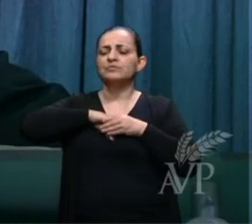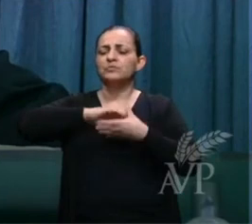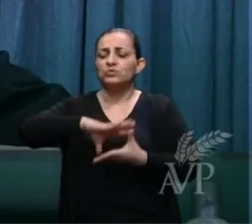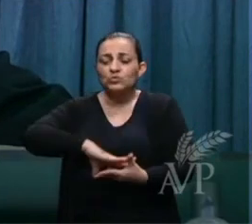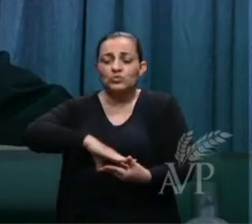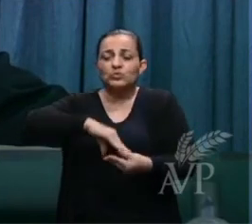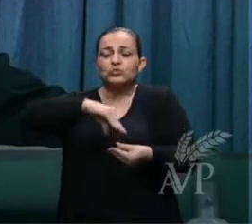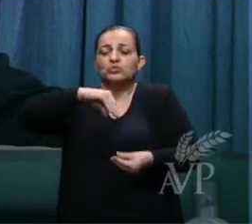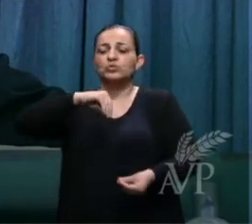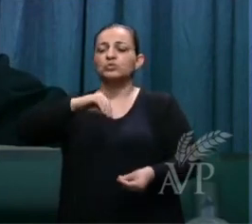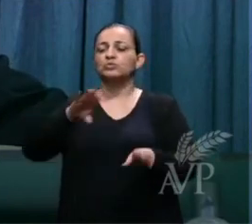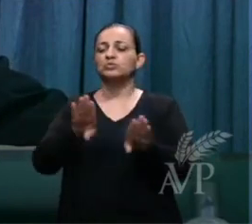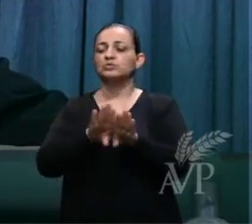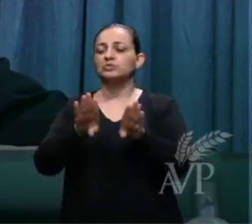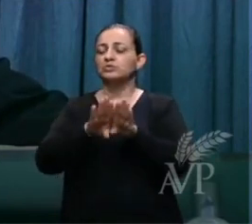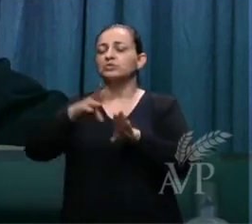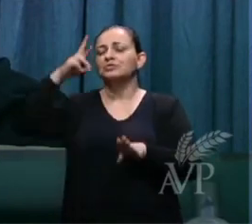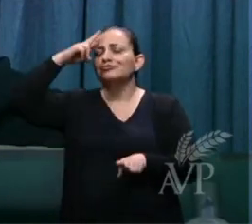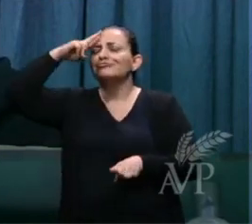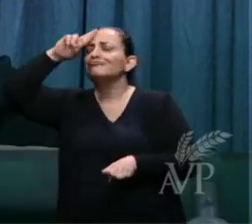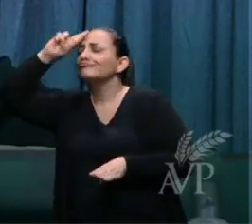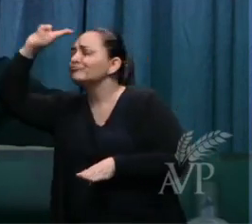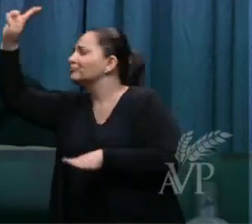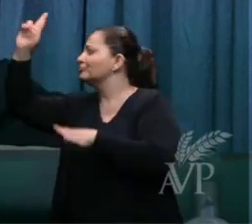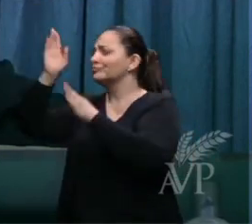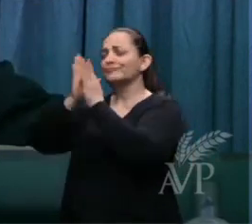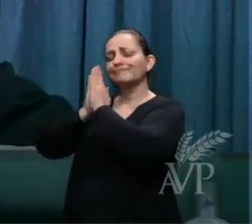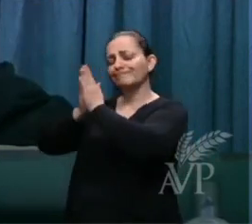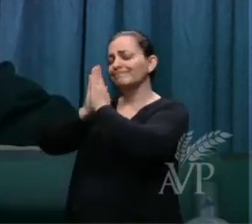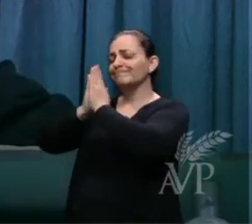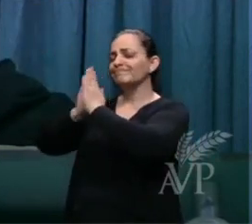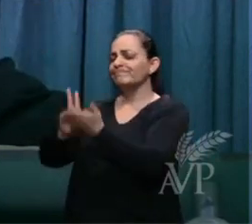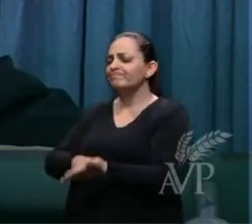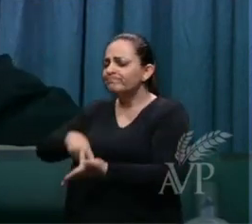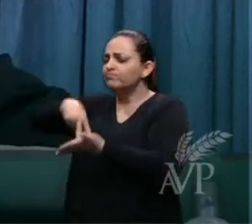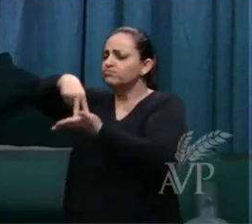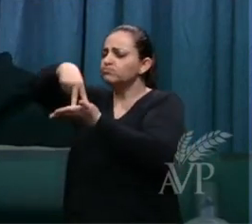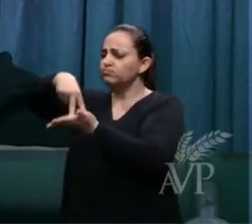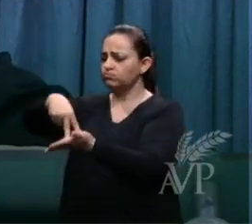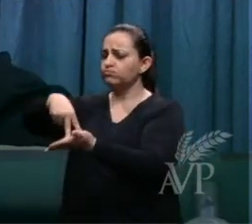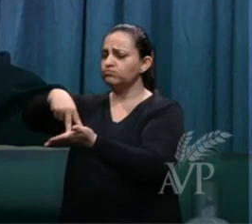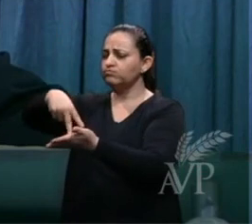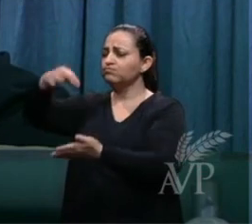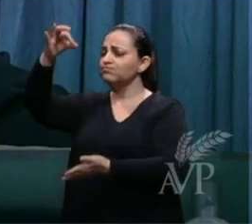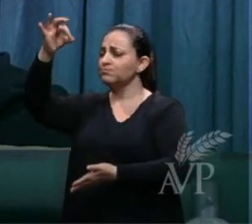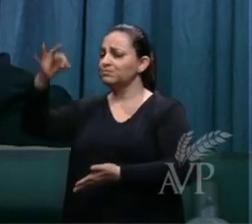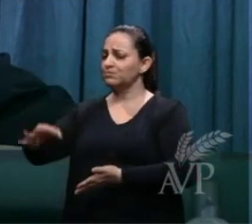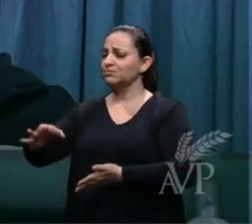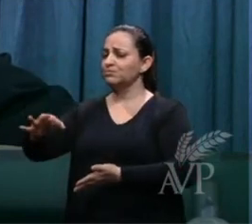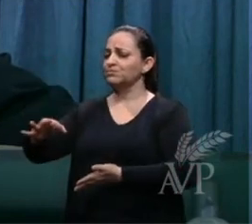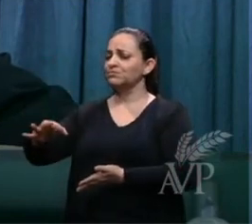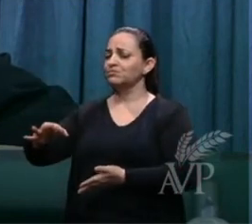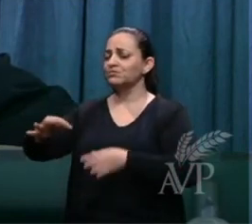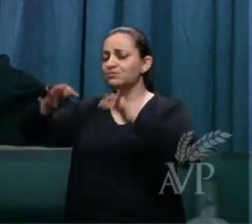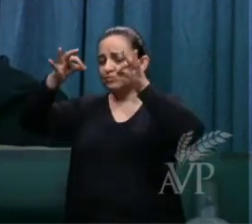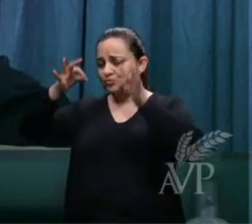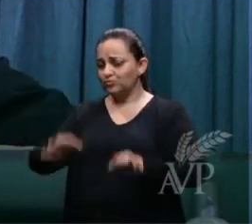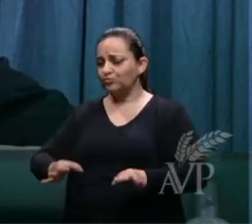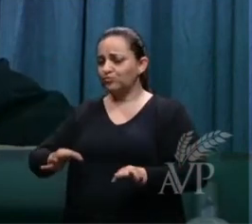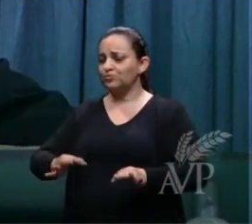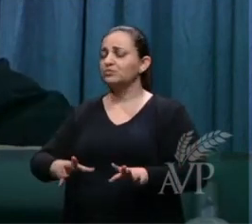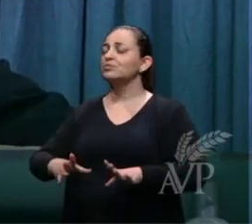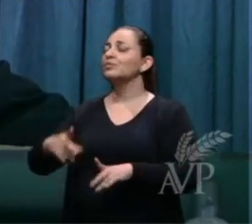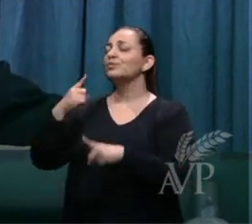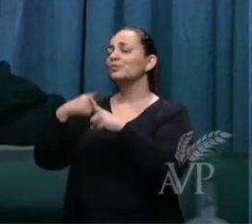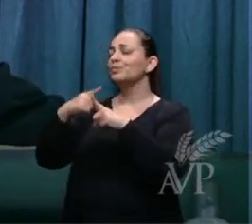Senhor e tomar uma posição coerente com esta voz porque ela não